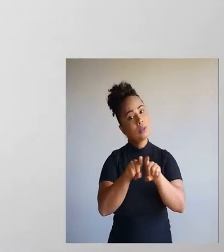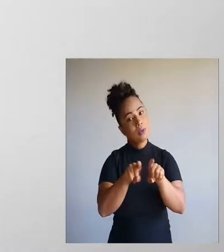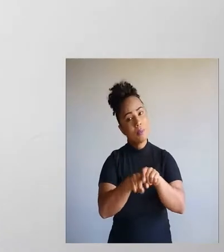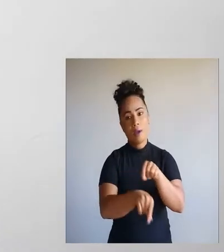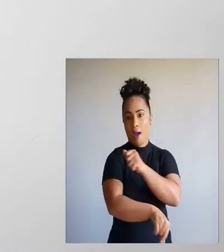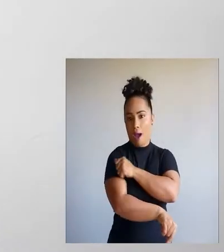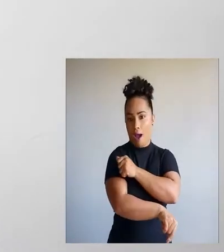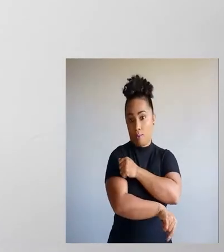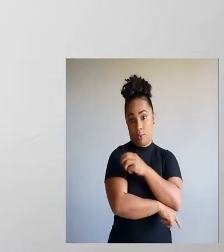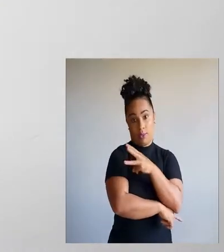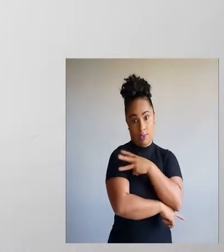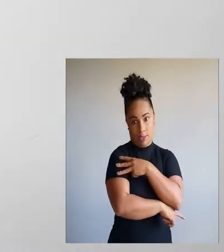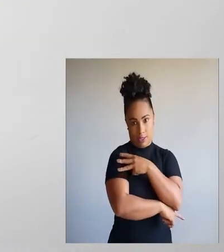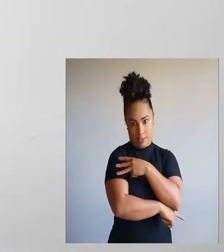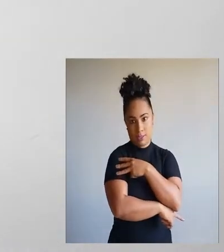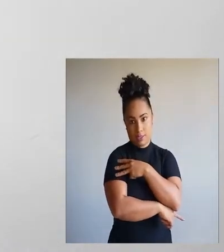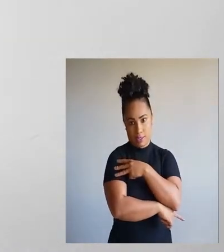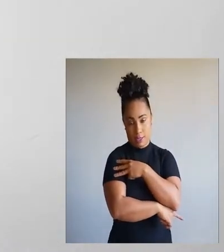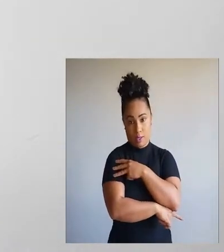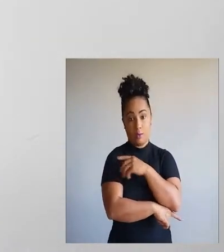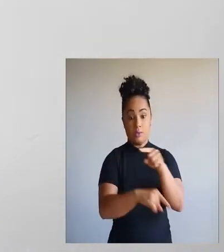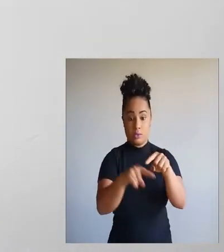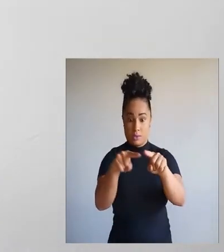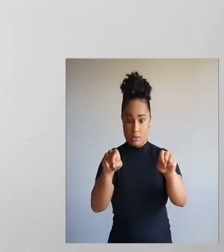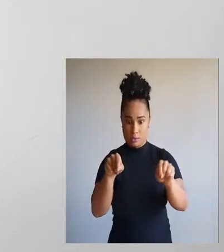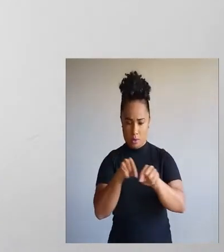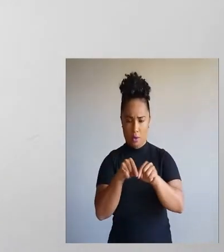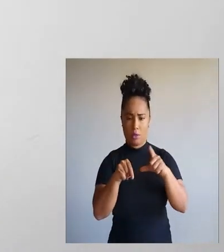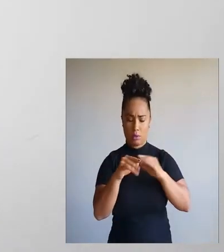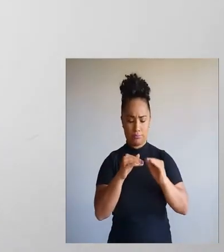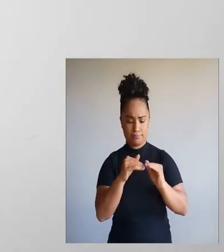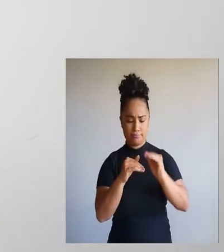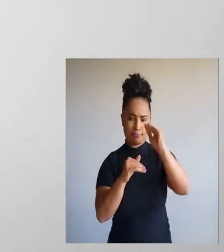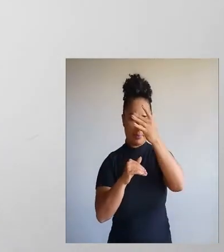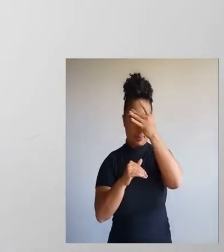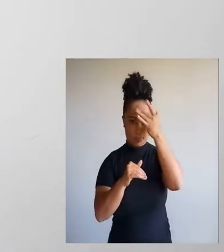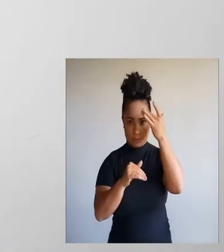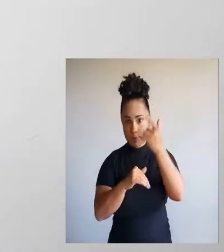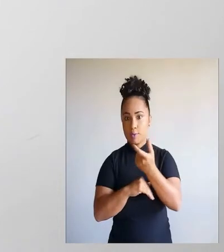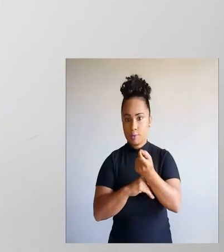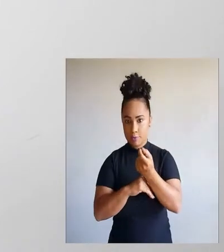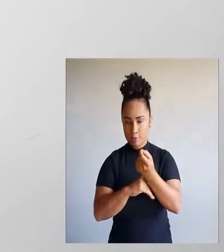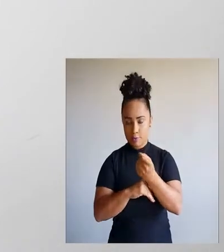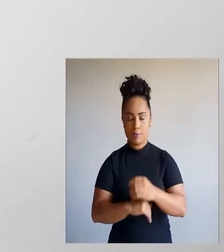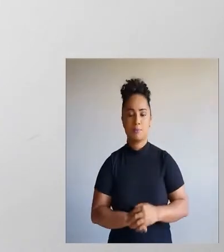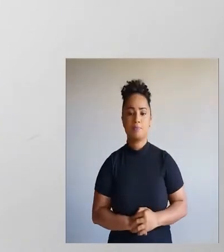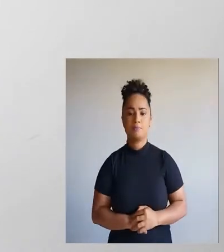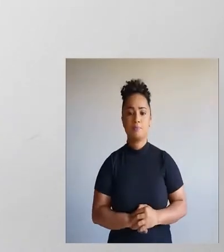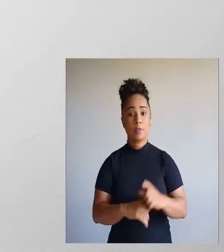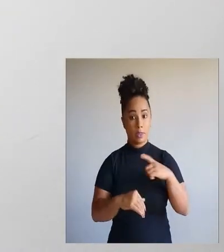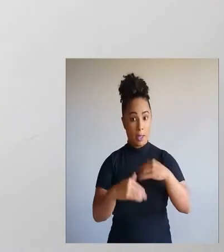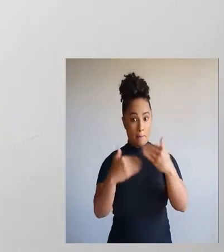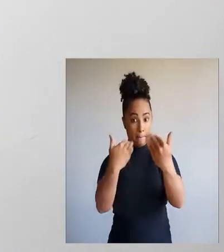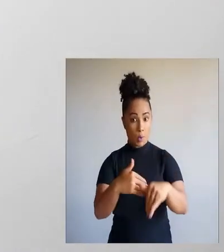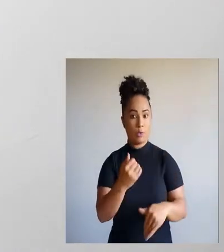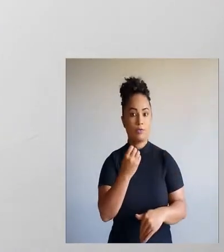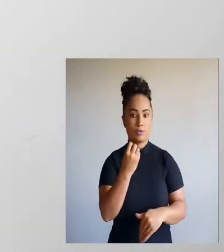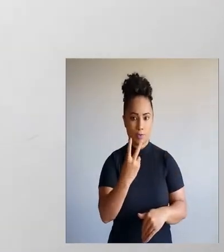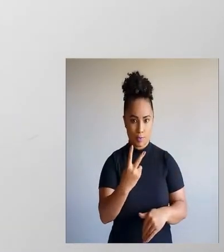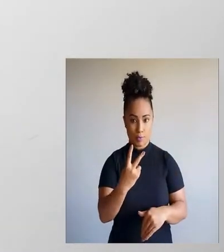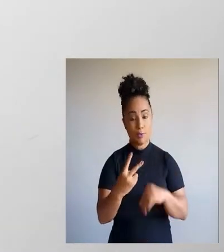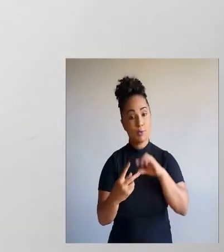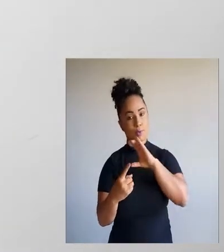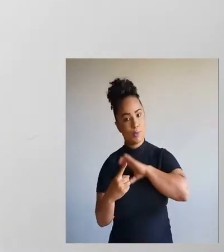e do terceiro ano do ensino médio de turmas com mais de 20 alunos. Ela é dividida em duas provas,